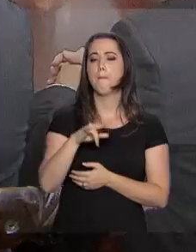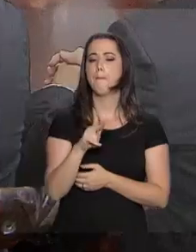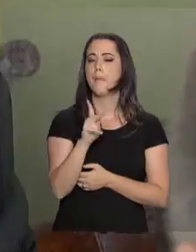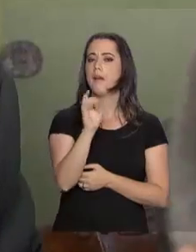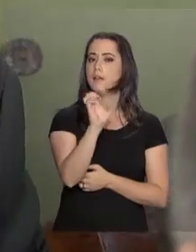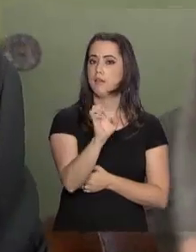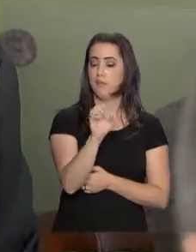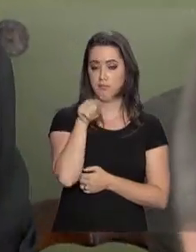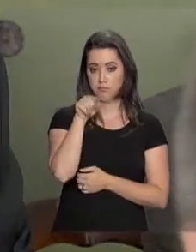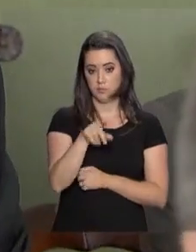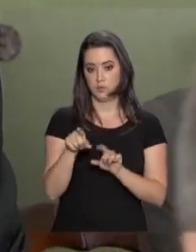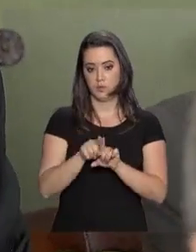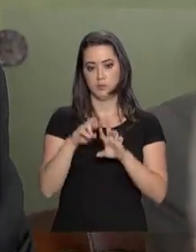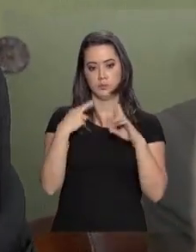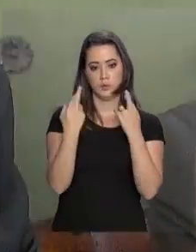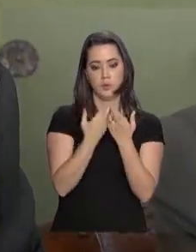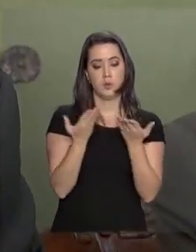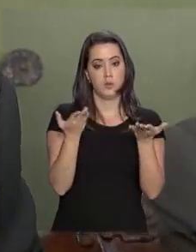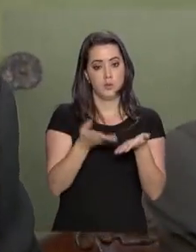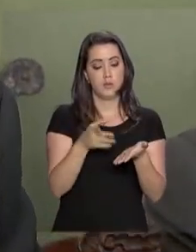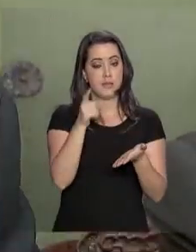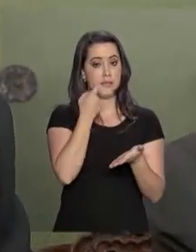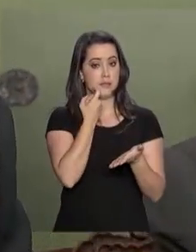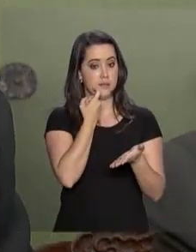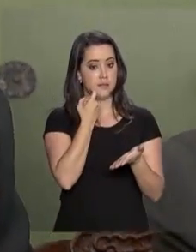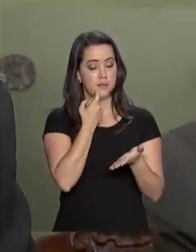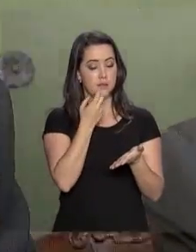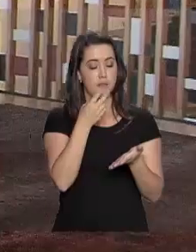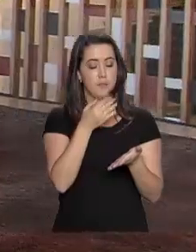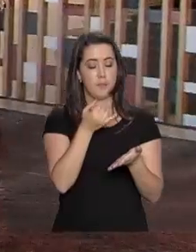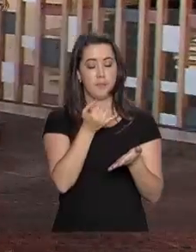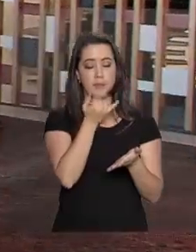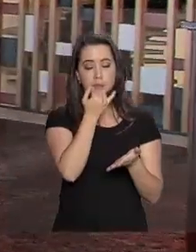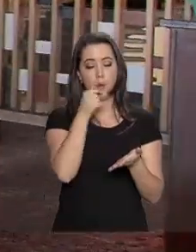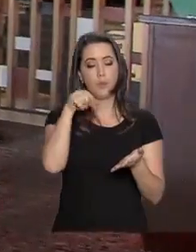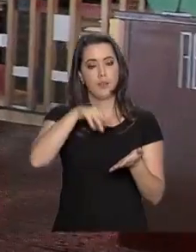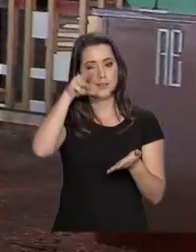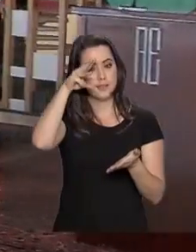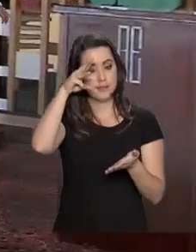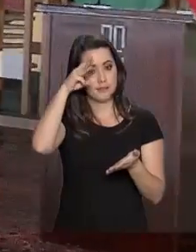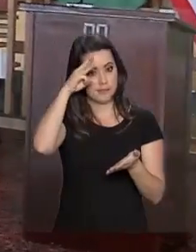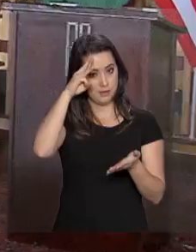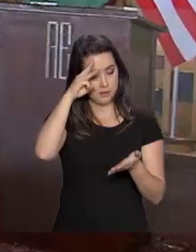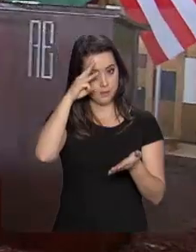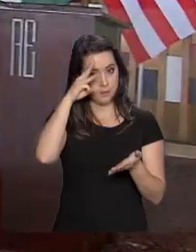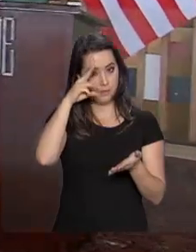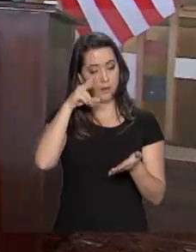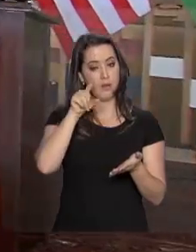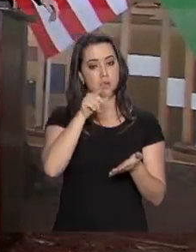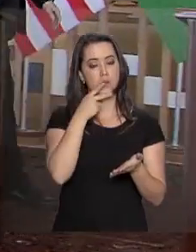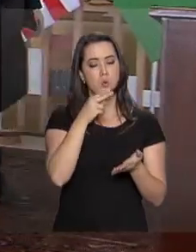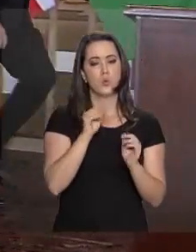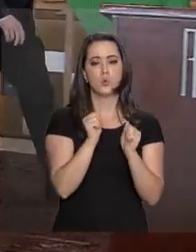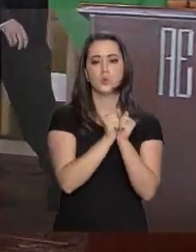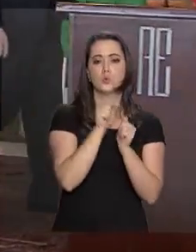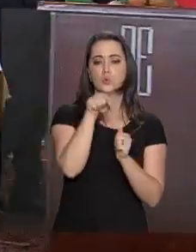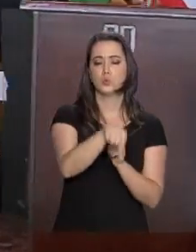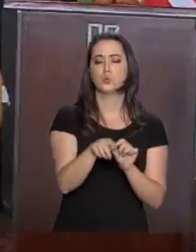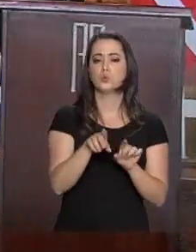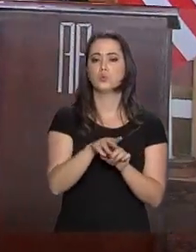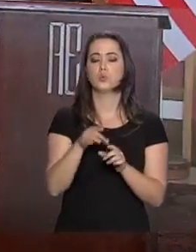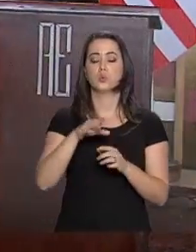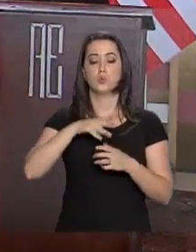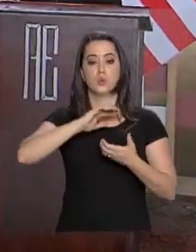quarta-feira com o ministro das Relações Exteriores, Ernesto Araújo, no Itamaraty. Segundo Mike Pompeu, os Estados Unidos